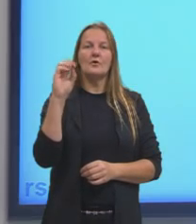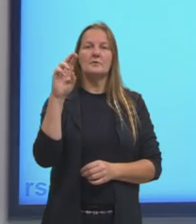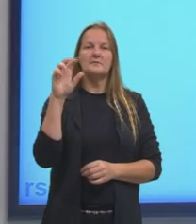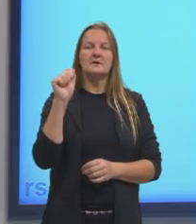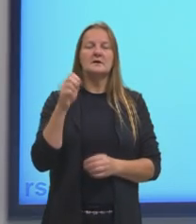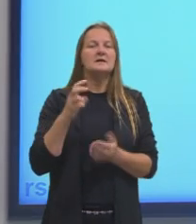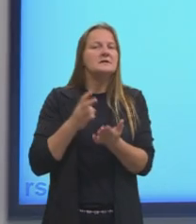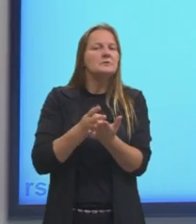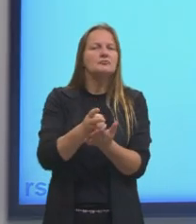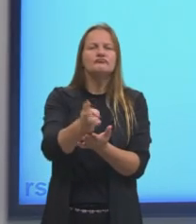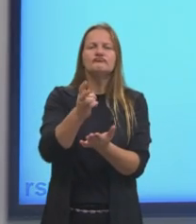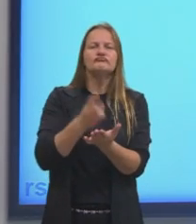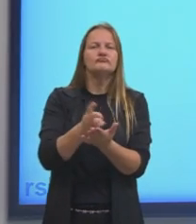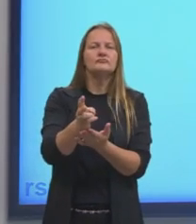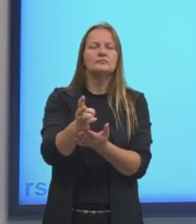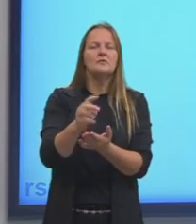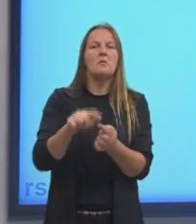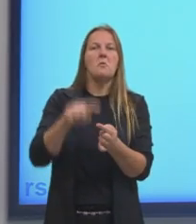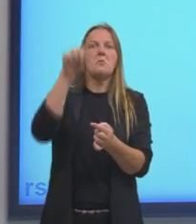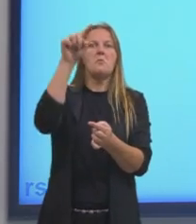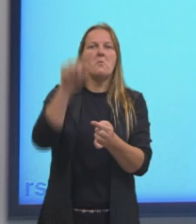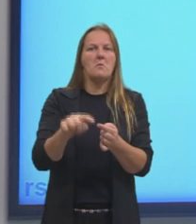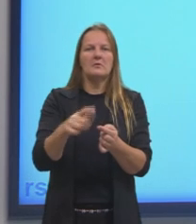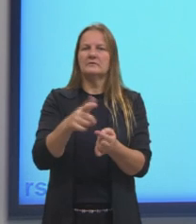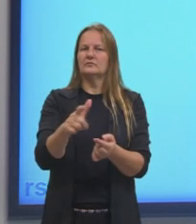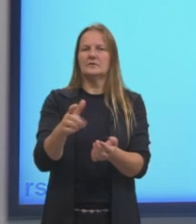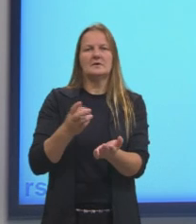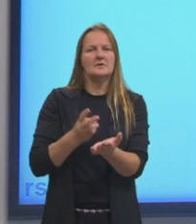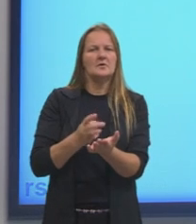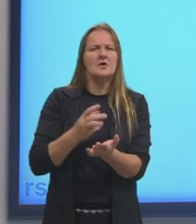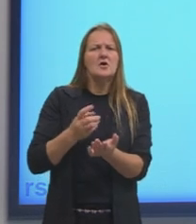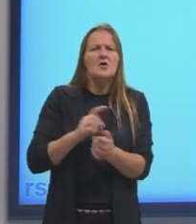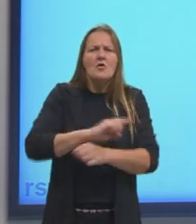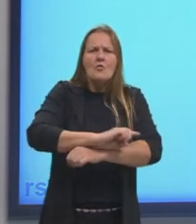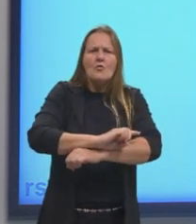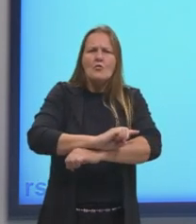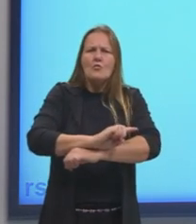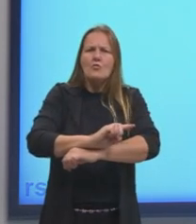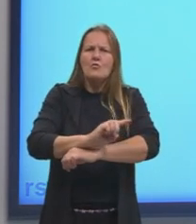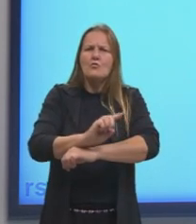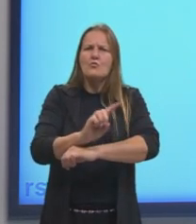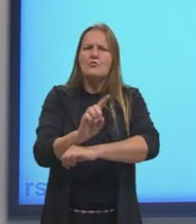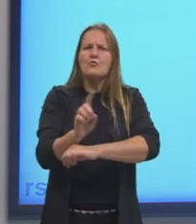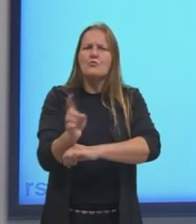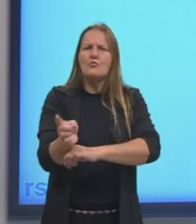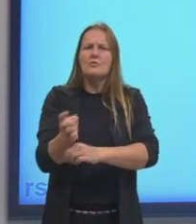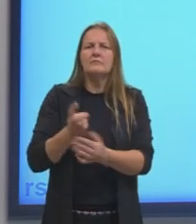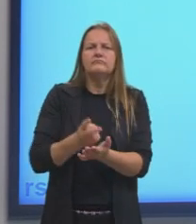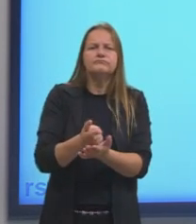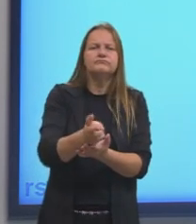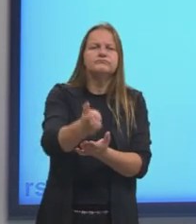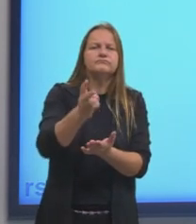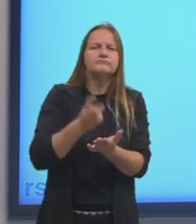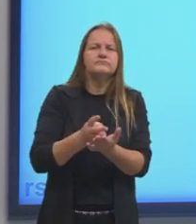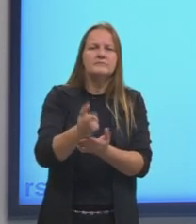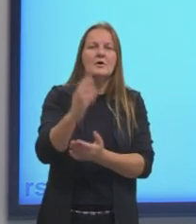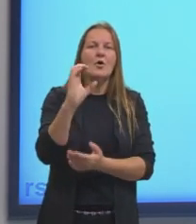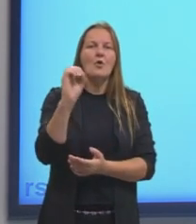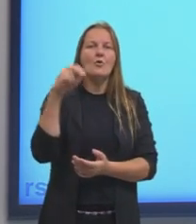que ele é constante. Ele tem então uma velocidade constante. Mas para a gente entender essa